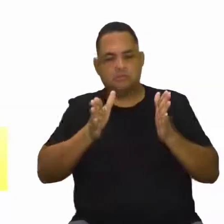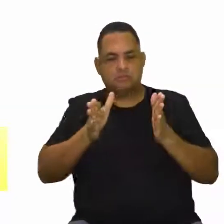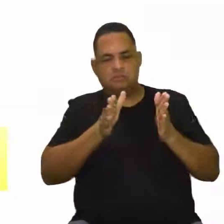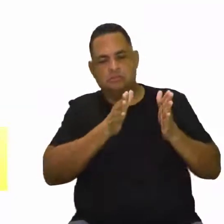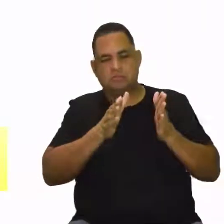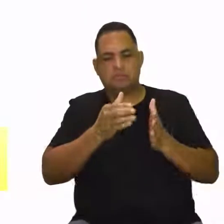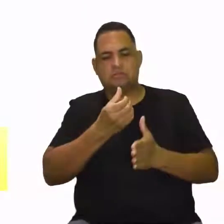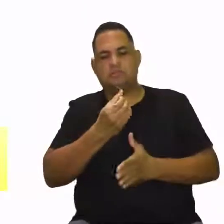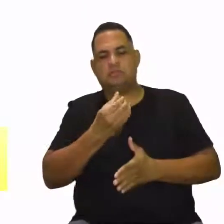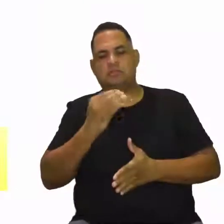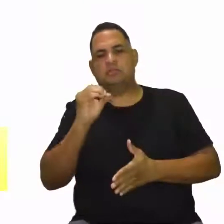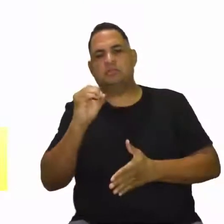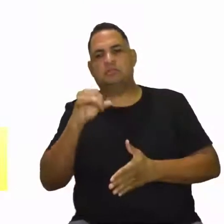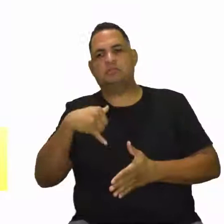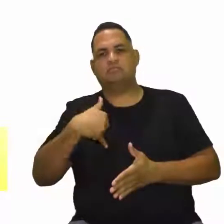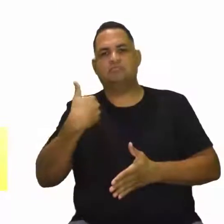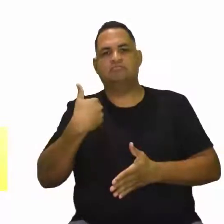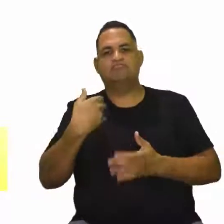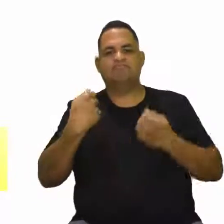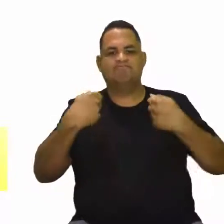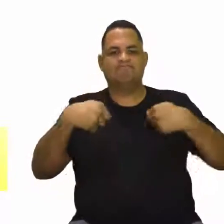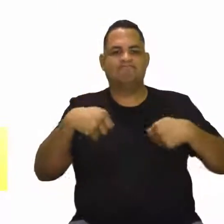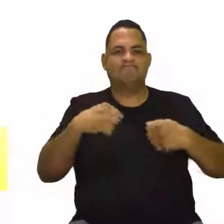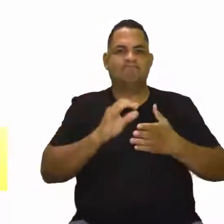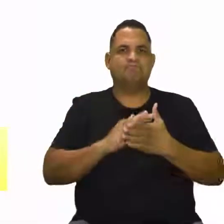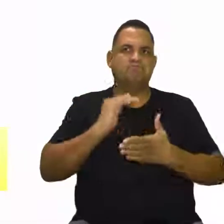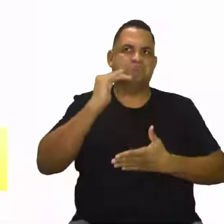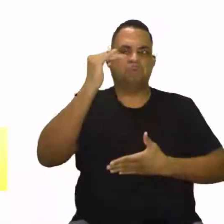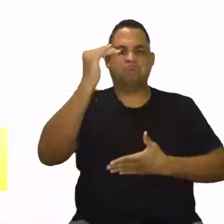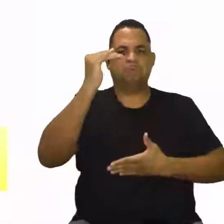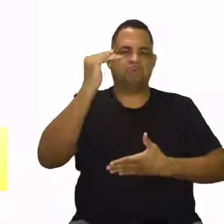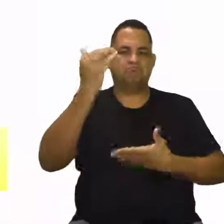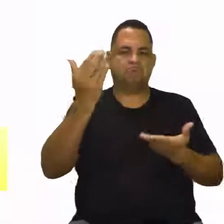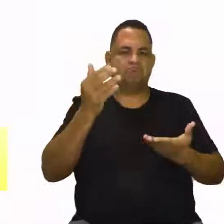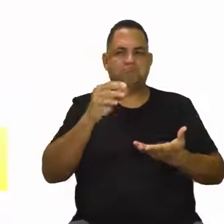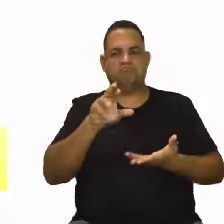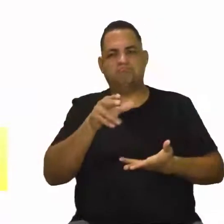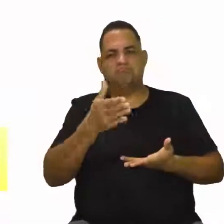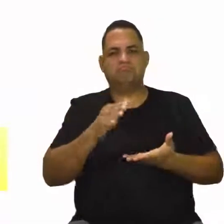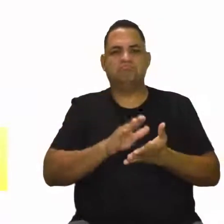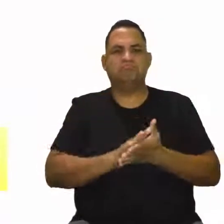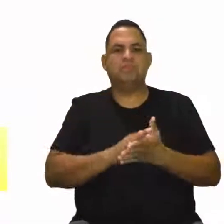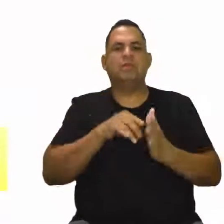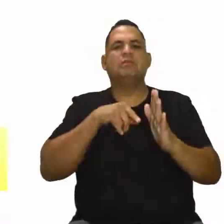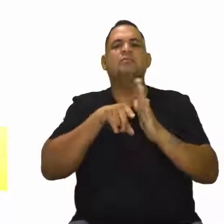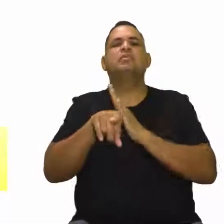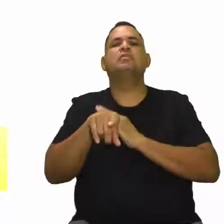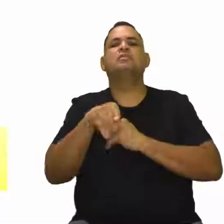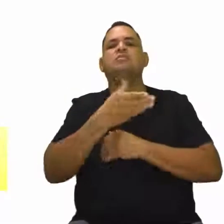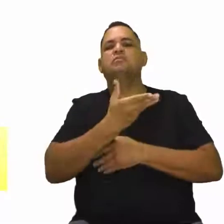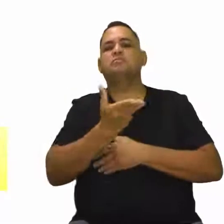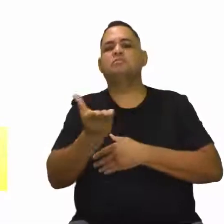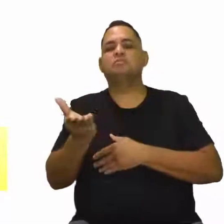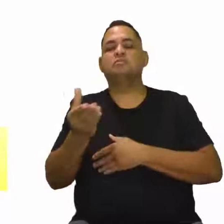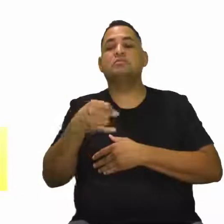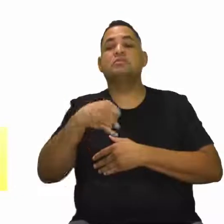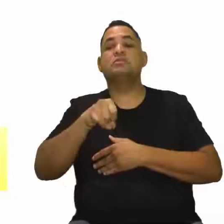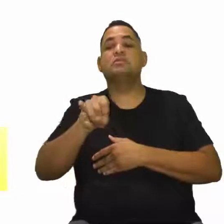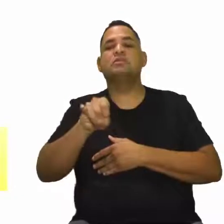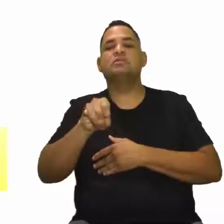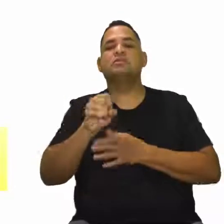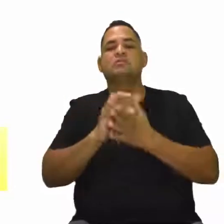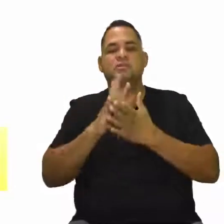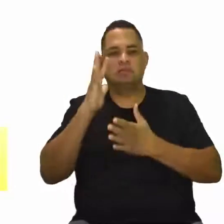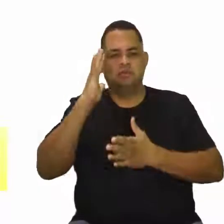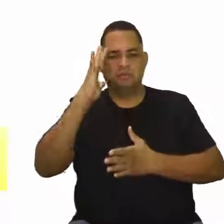dos 60 anos, possivelmente, um pouquinho mais, né? E a minha pergunta para você é se você já se